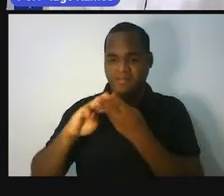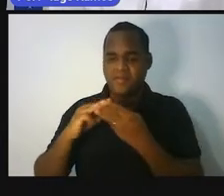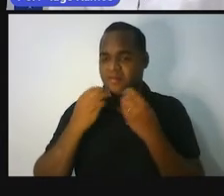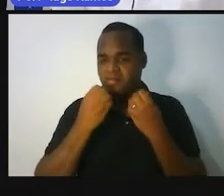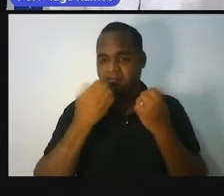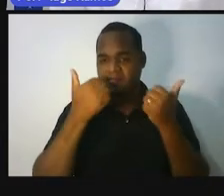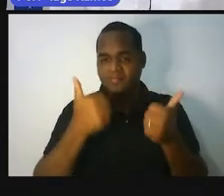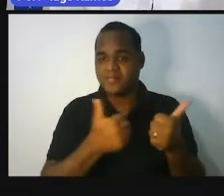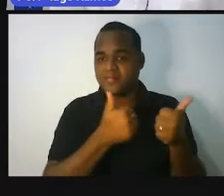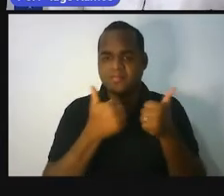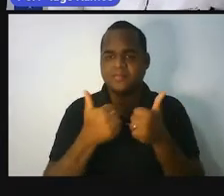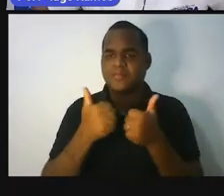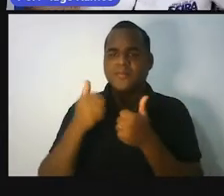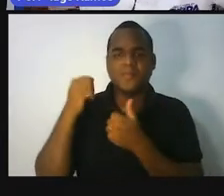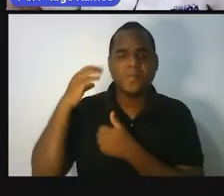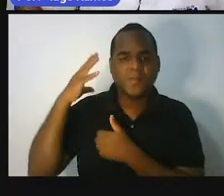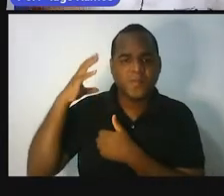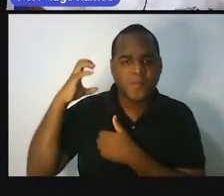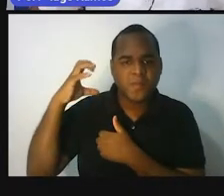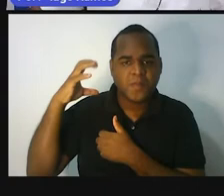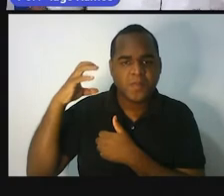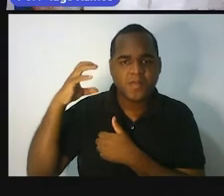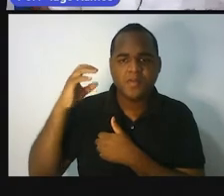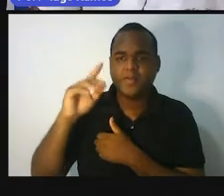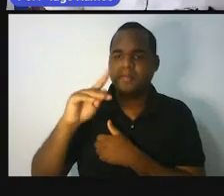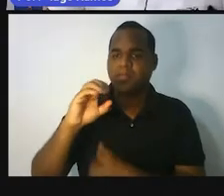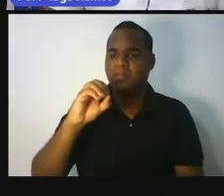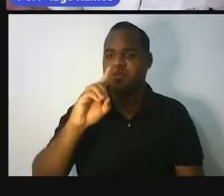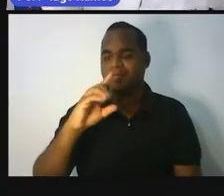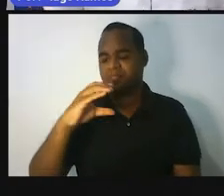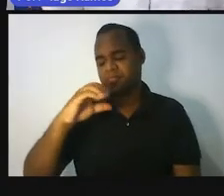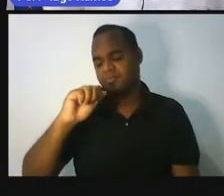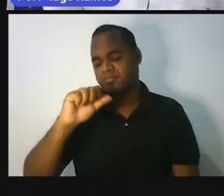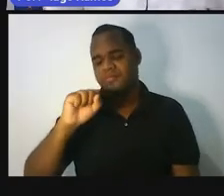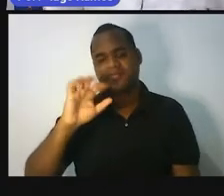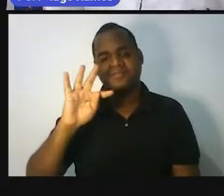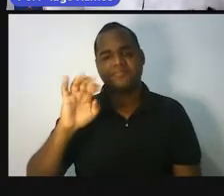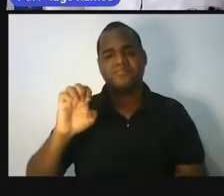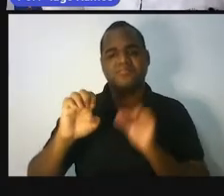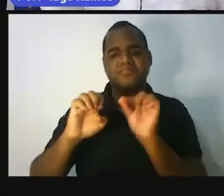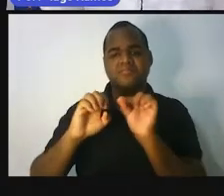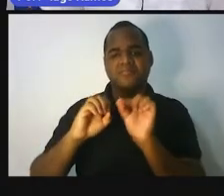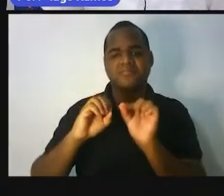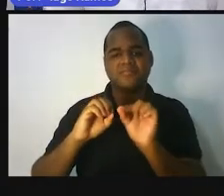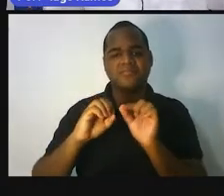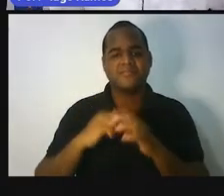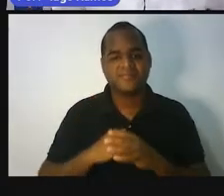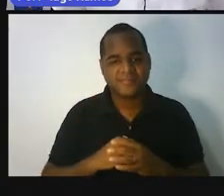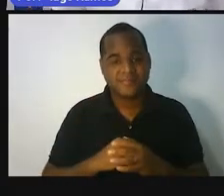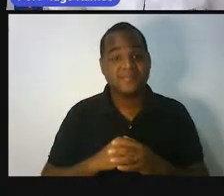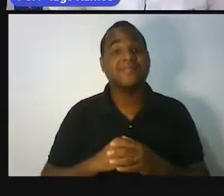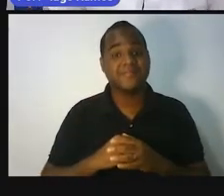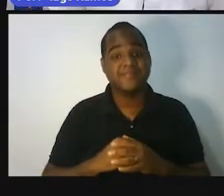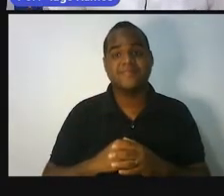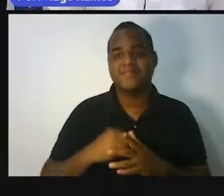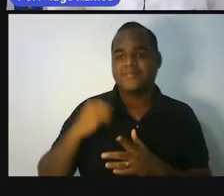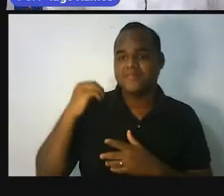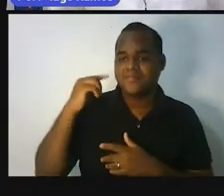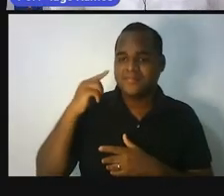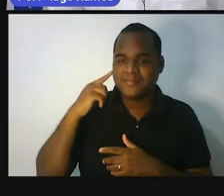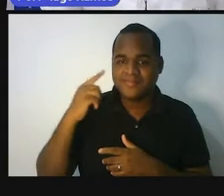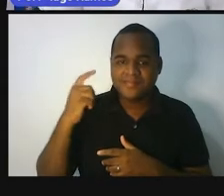esse podcast, o que é um podcast, professor? O está falando aí de podcast, podcast, o que é isso, afinal de contas? Bom, podcast é um